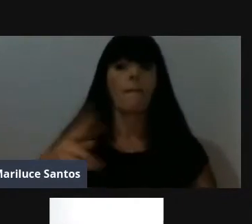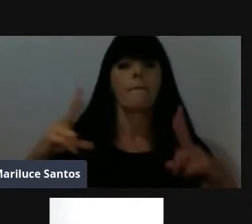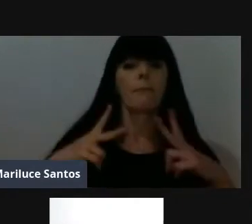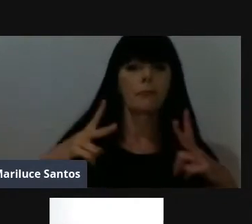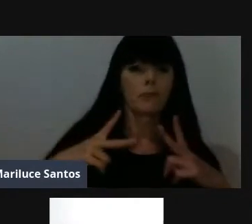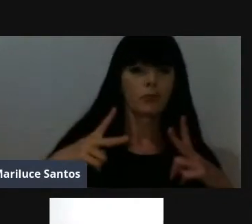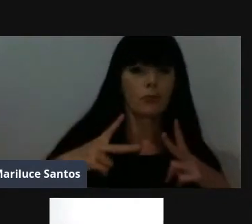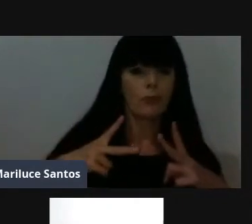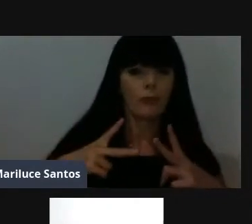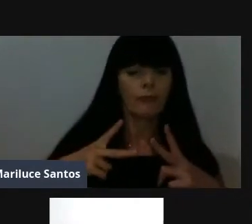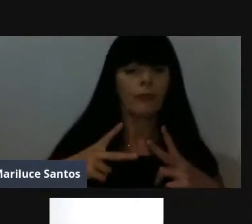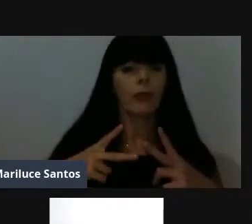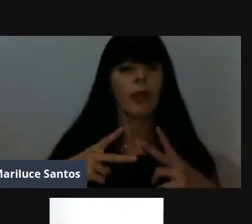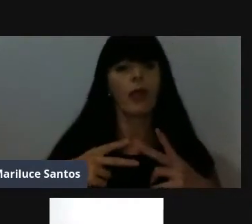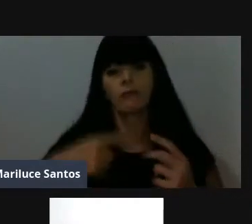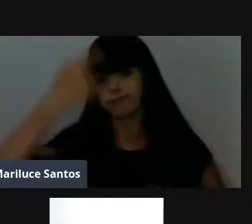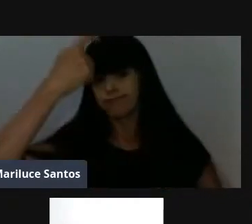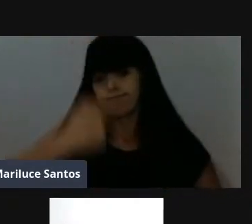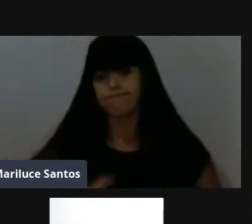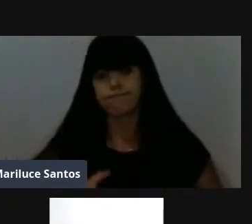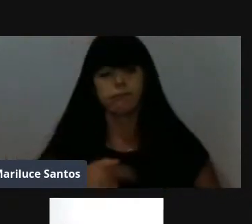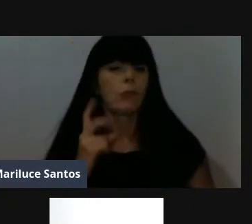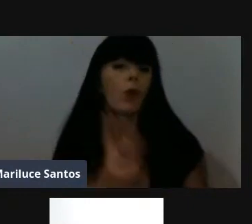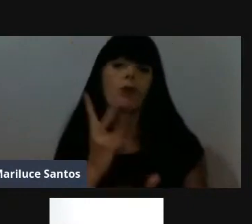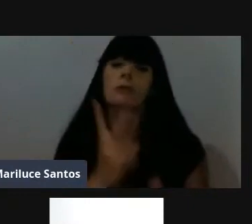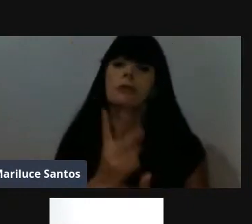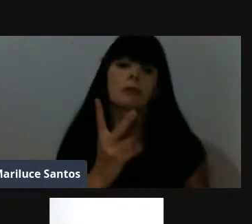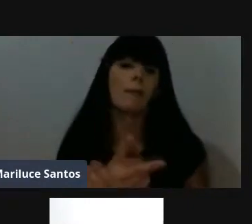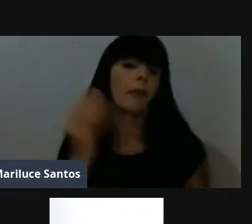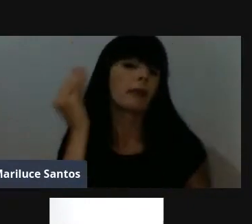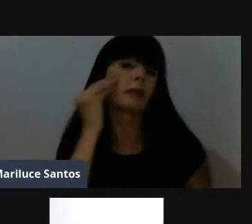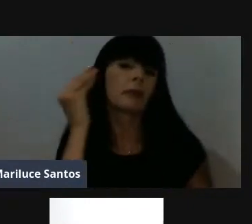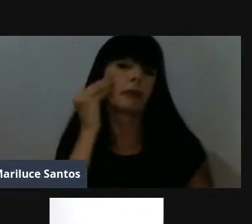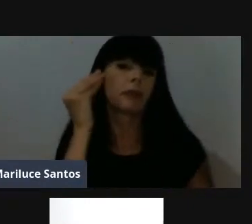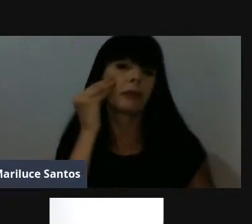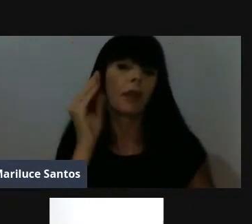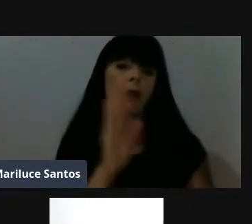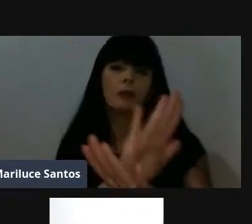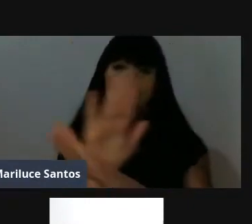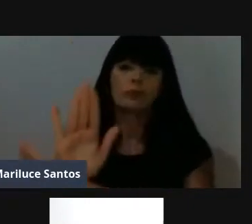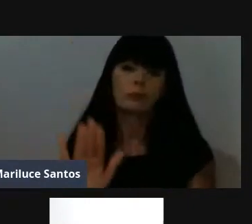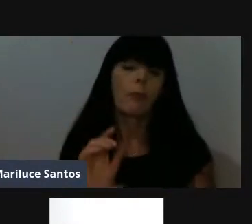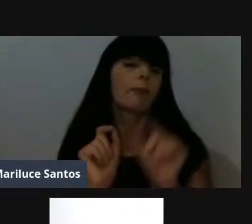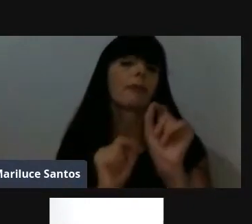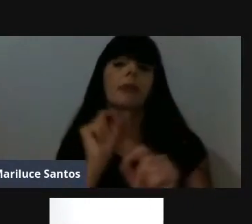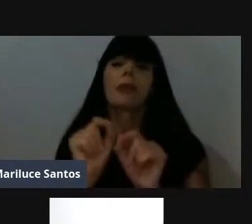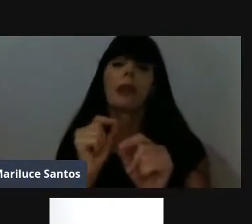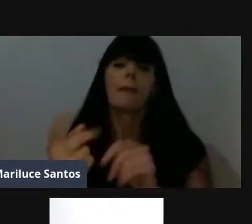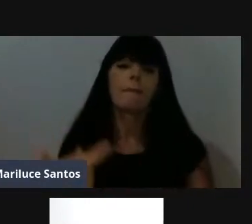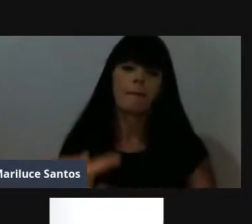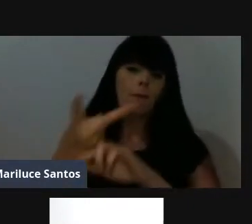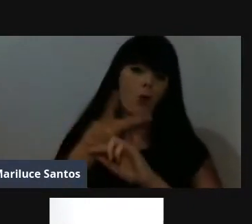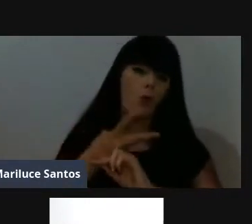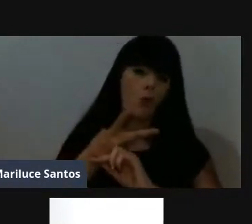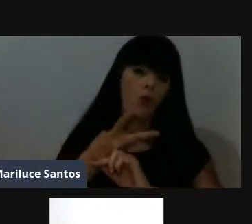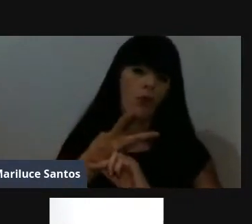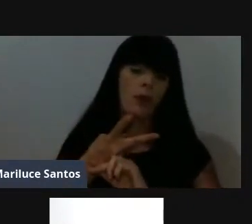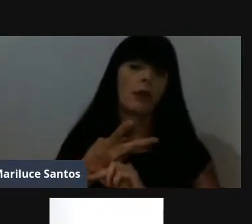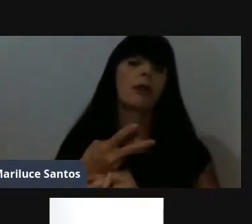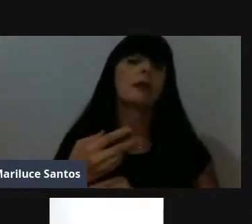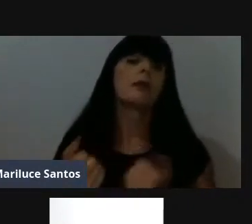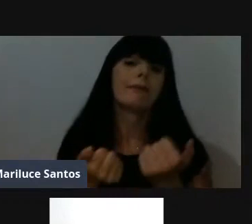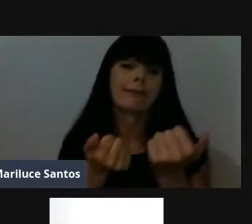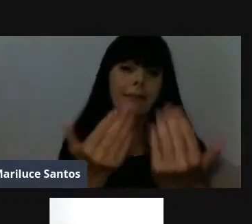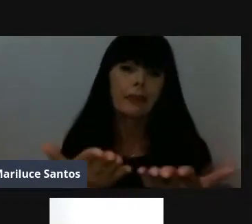particularmente, é ser eu mesmo, né, e sempre tentar ajudar aqueles que me procuram, sempre fazendo e doando o meu melhor,